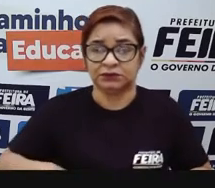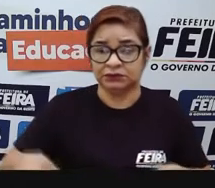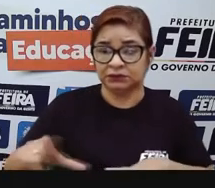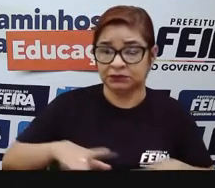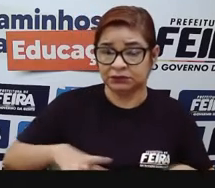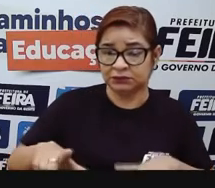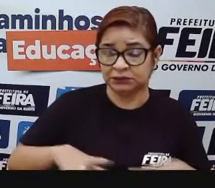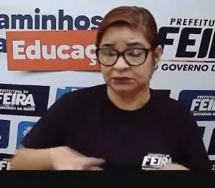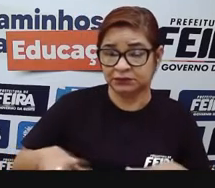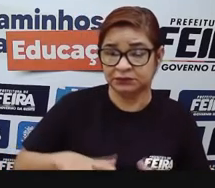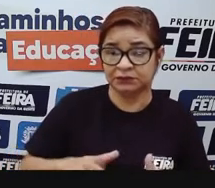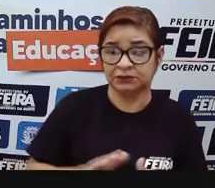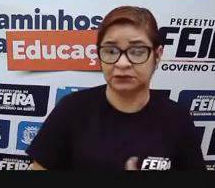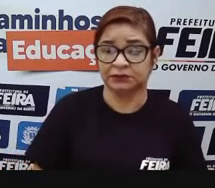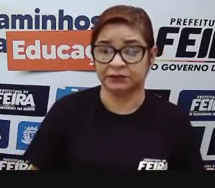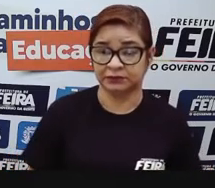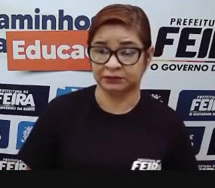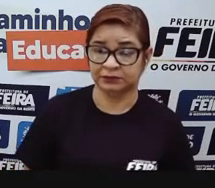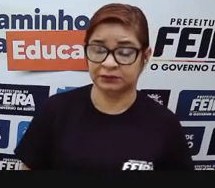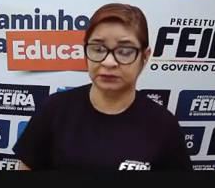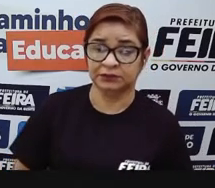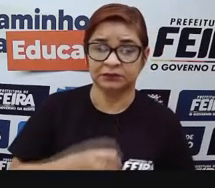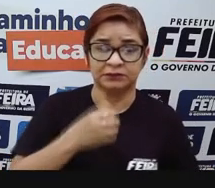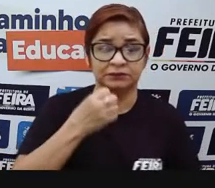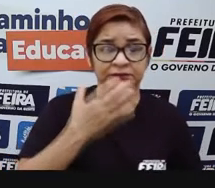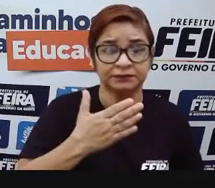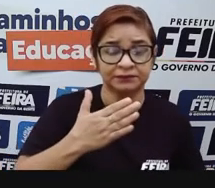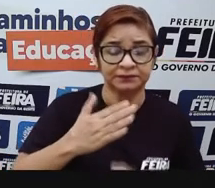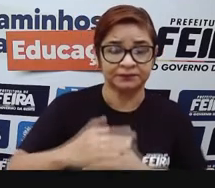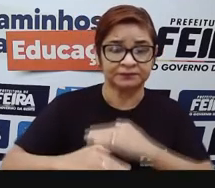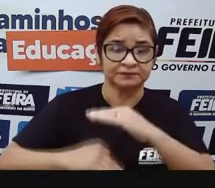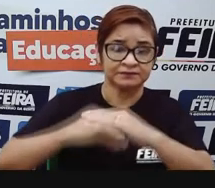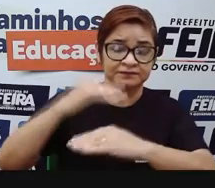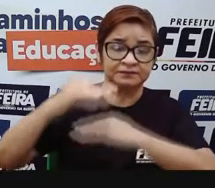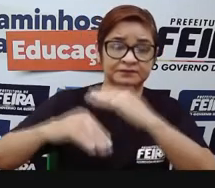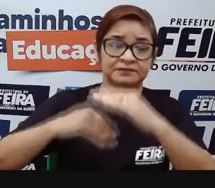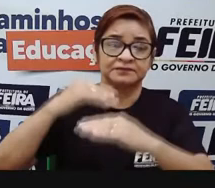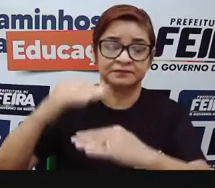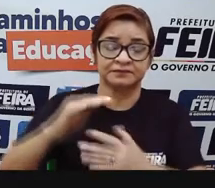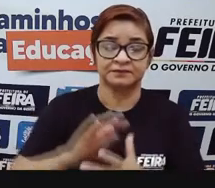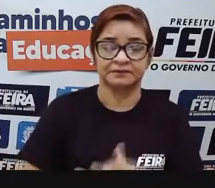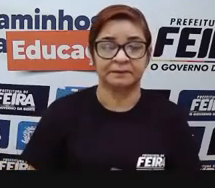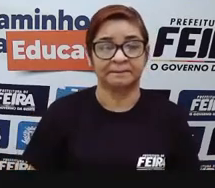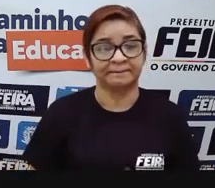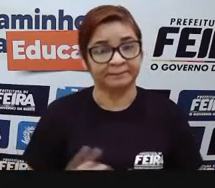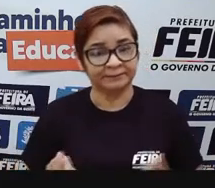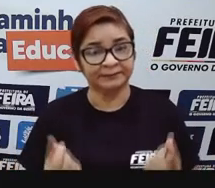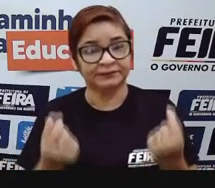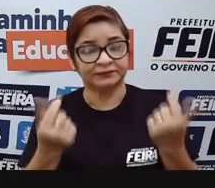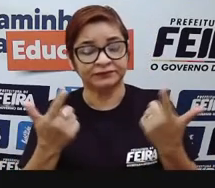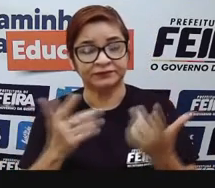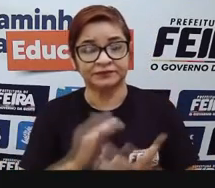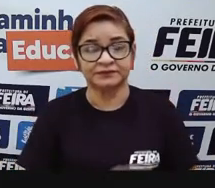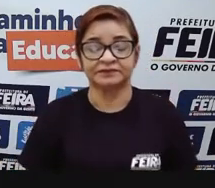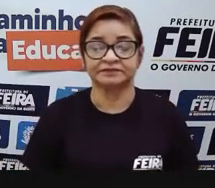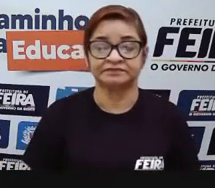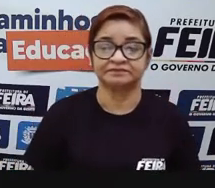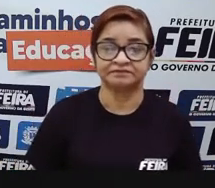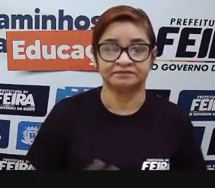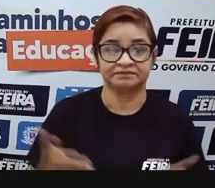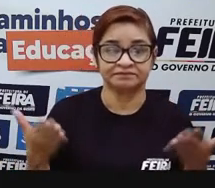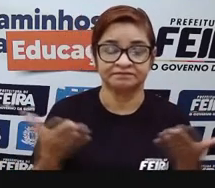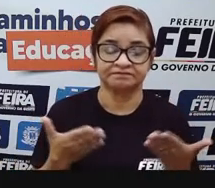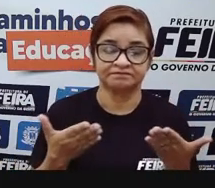renda, gera... a economia se movimenta, né? Então, a gente vai falar hoje sobre atividades econômicas